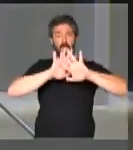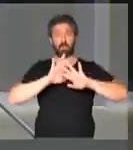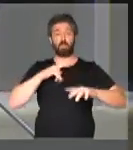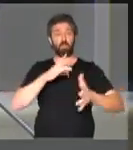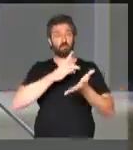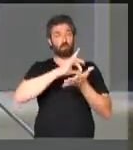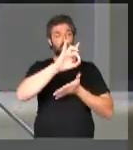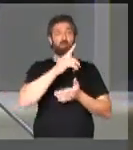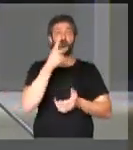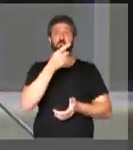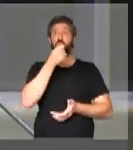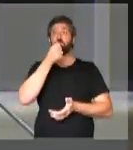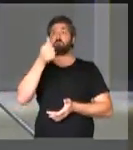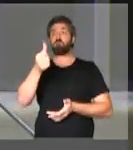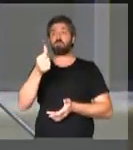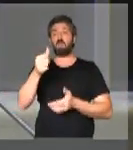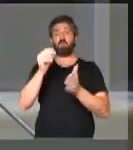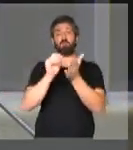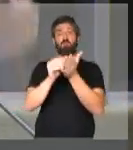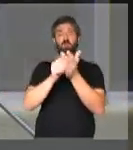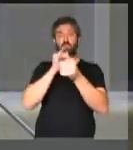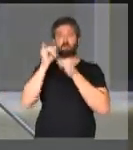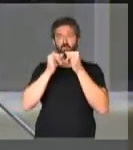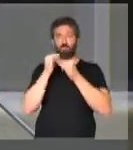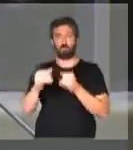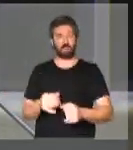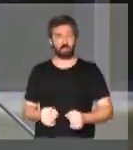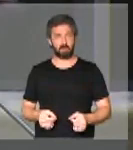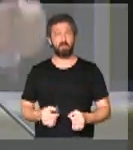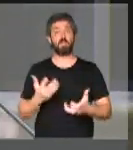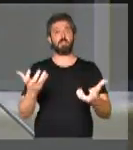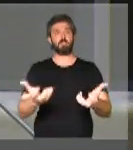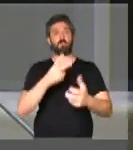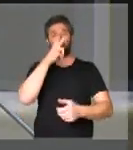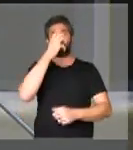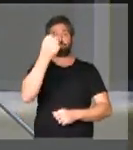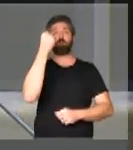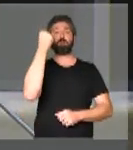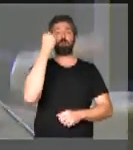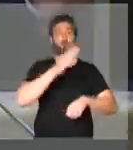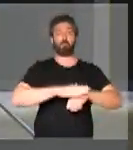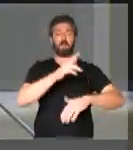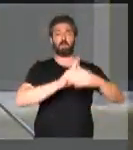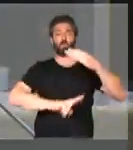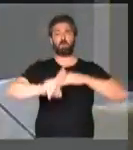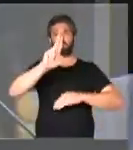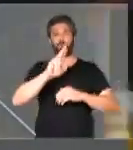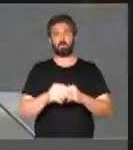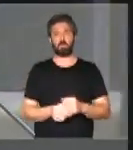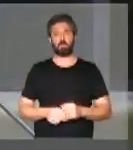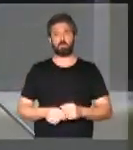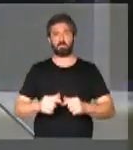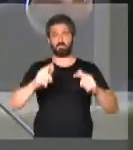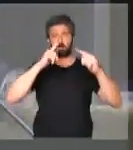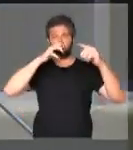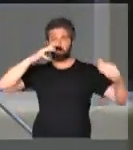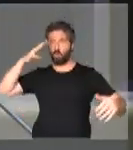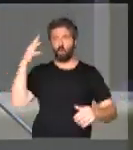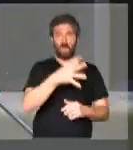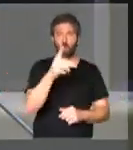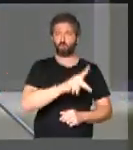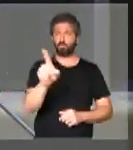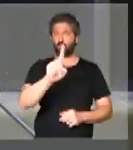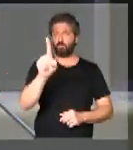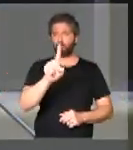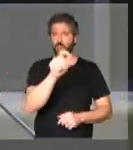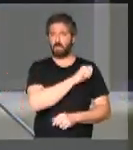esse elogio à desinformação e queremos fortalecer as nossas universidades. Não chamem os nossos